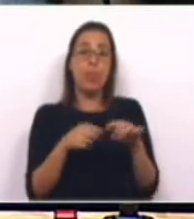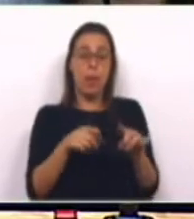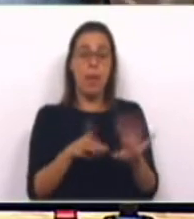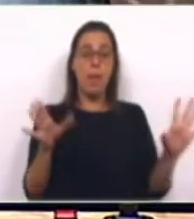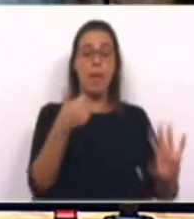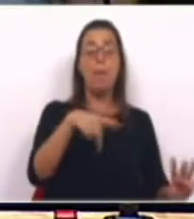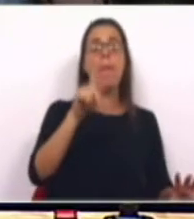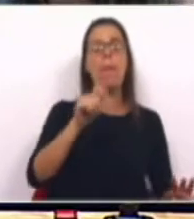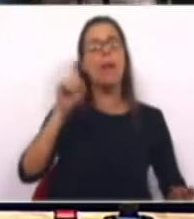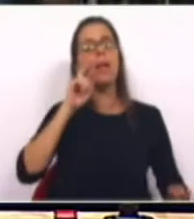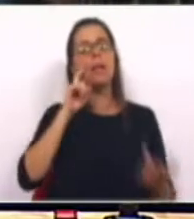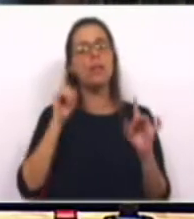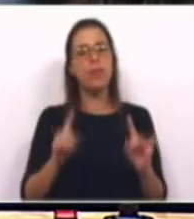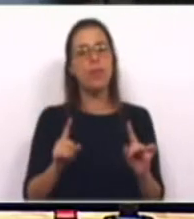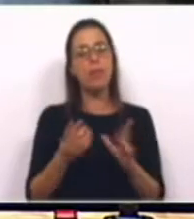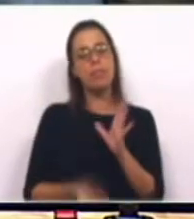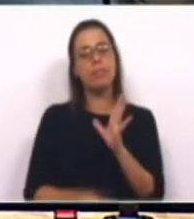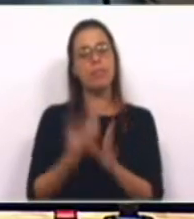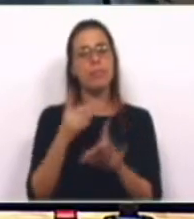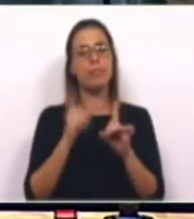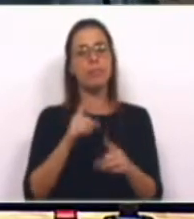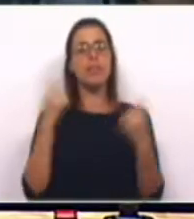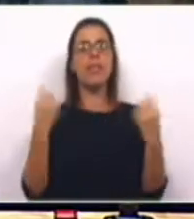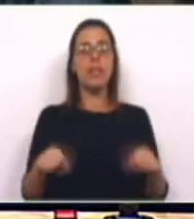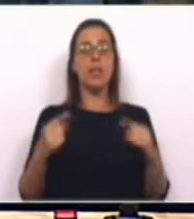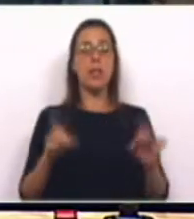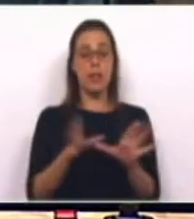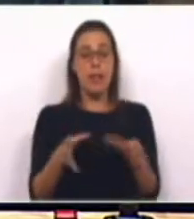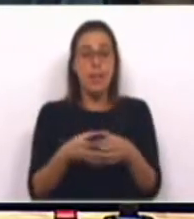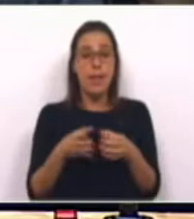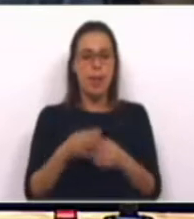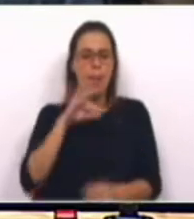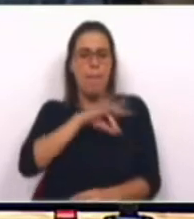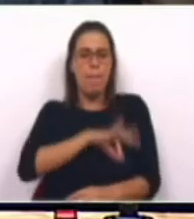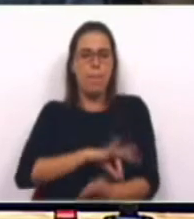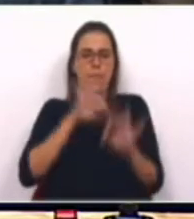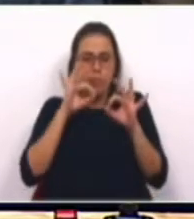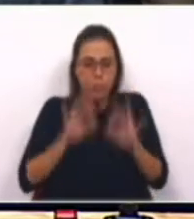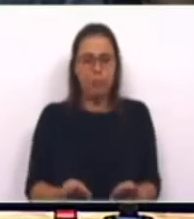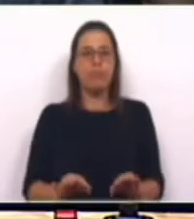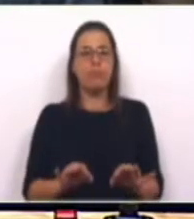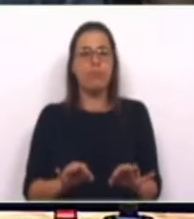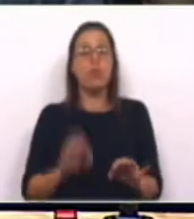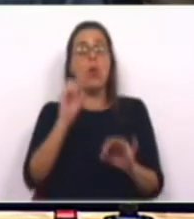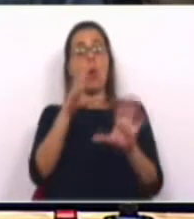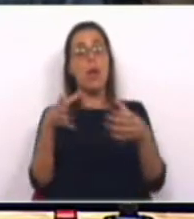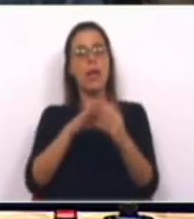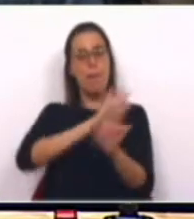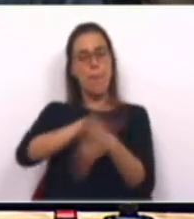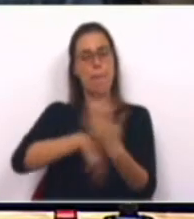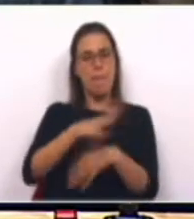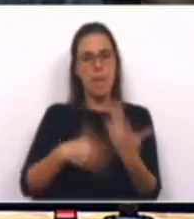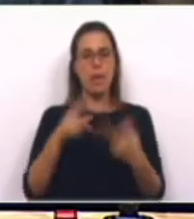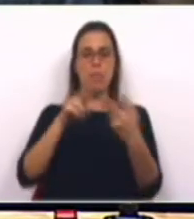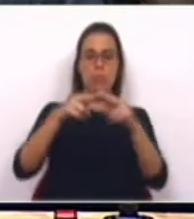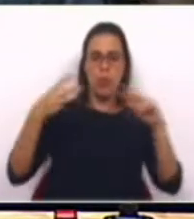O Bloco de Esquerda defende a criação e a existência de equipas profissionalizadas ou de equipas mistas,